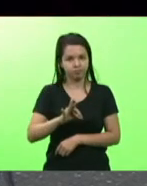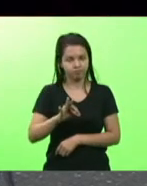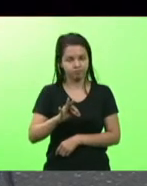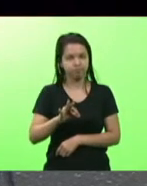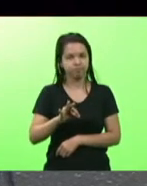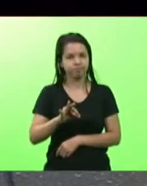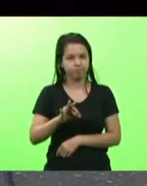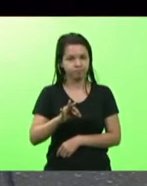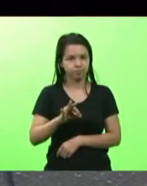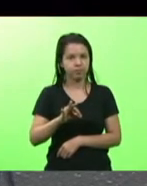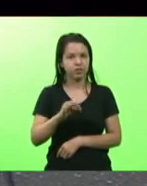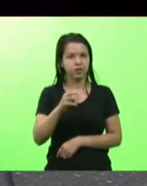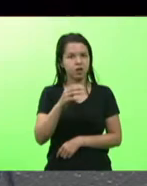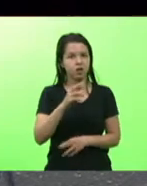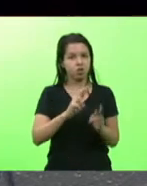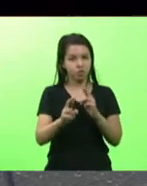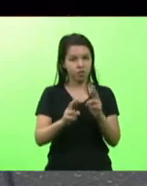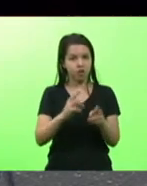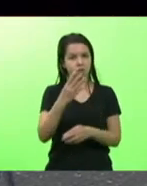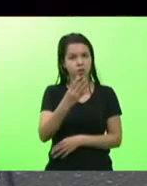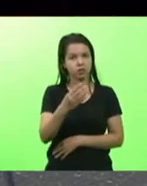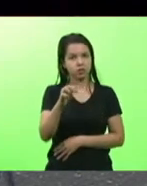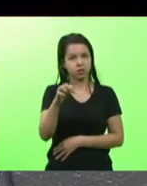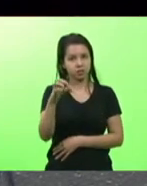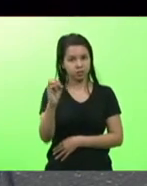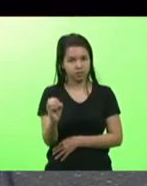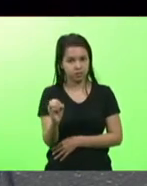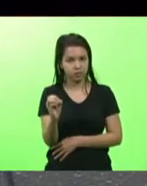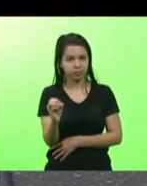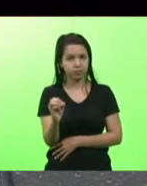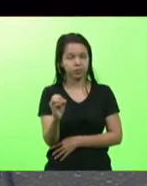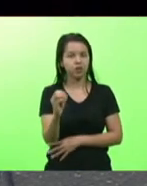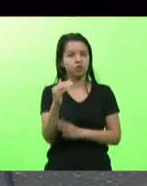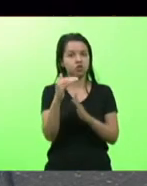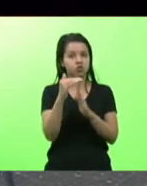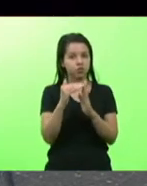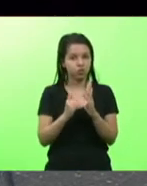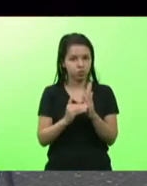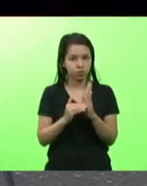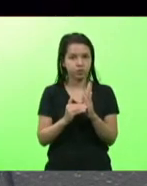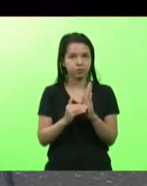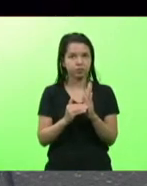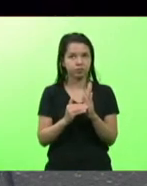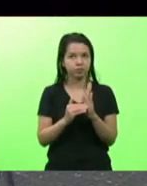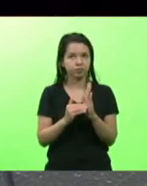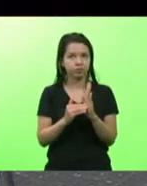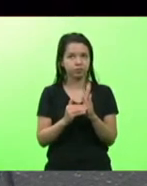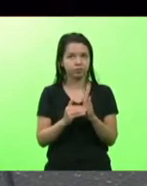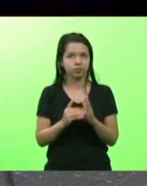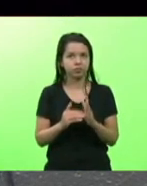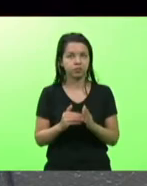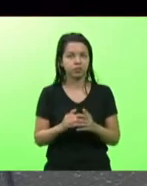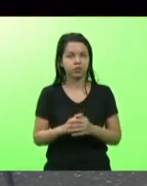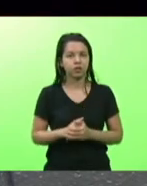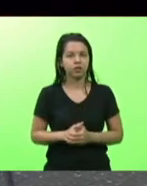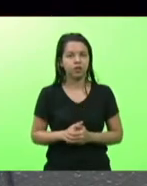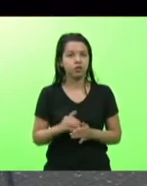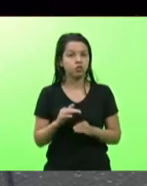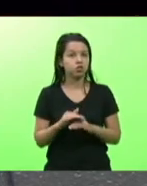470 que diminui ficou apenas